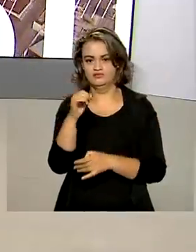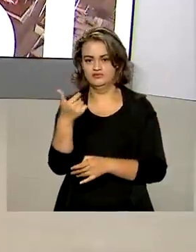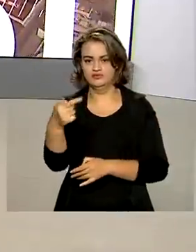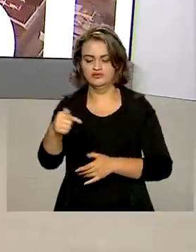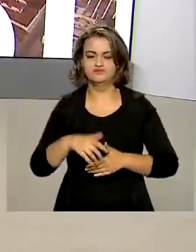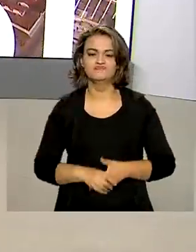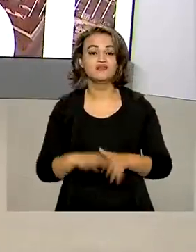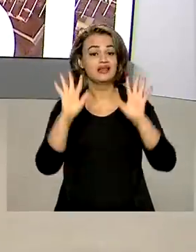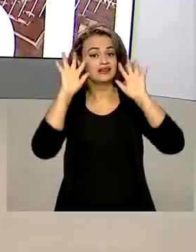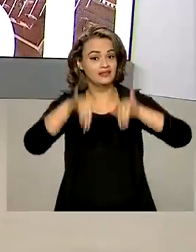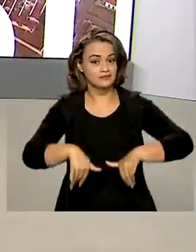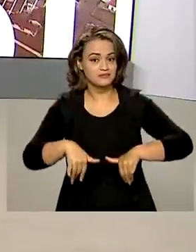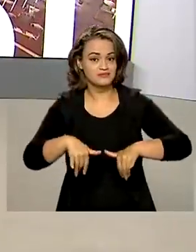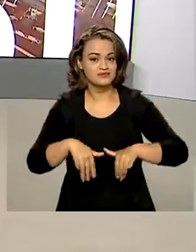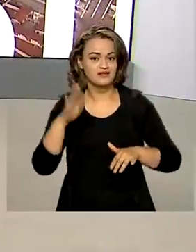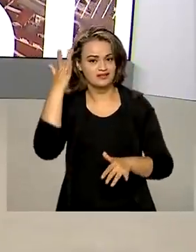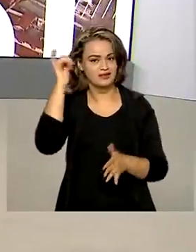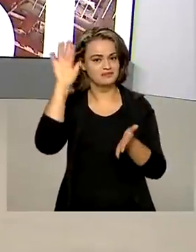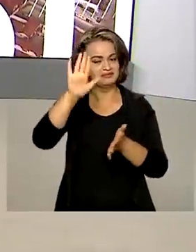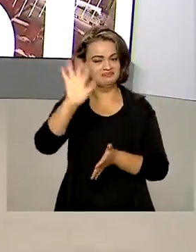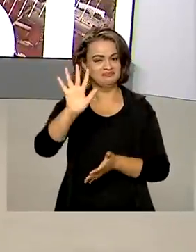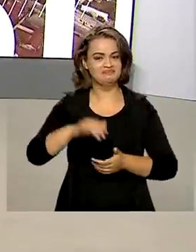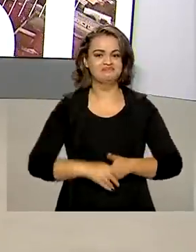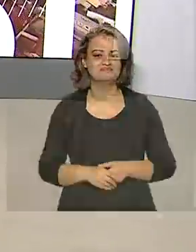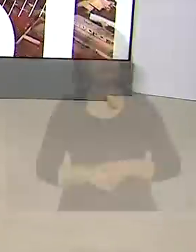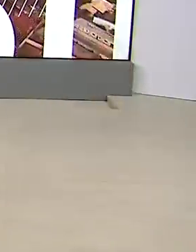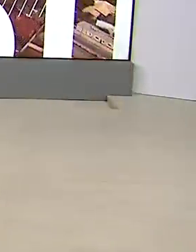A gente fica por aqui. Até amanhã. Tchau, tchau.